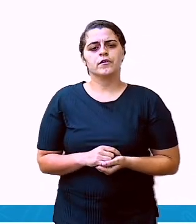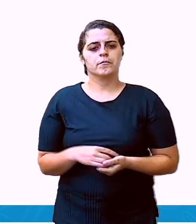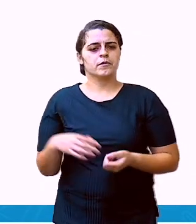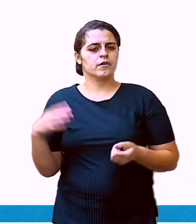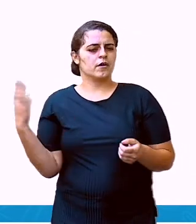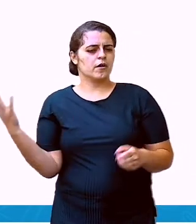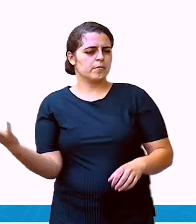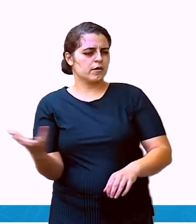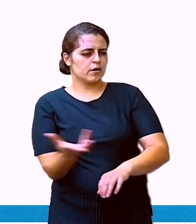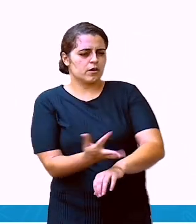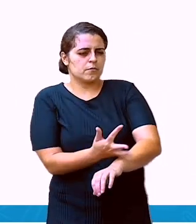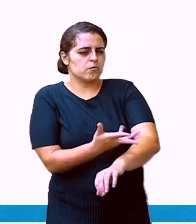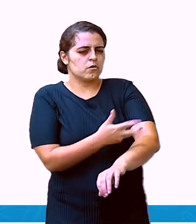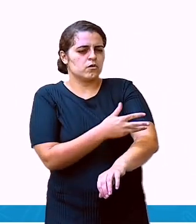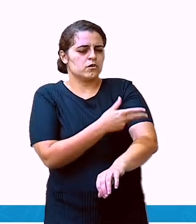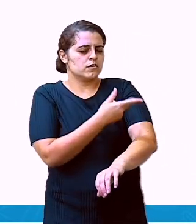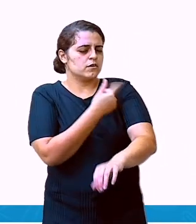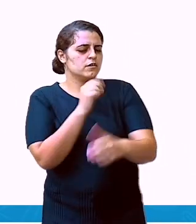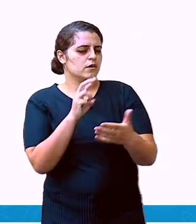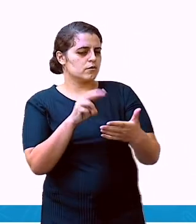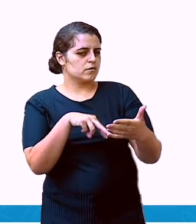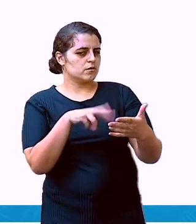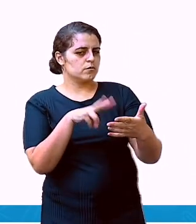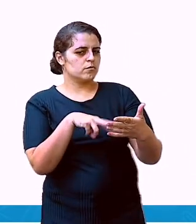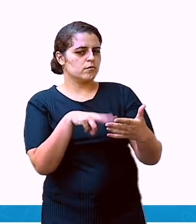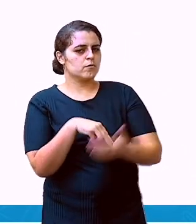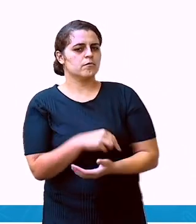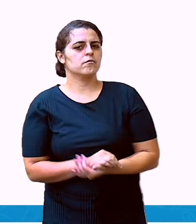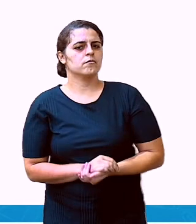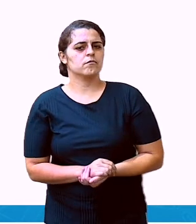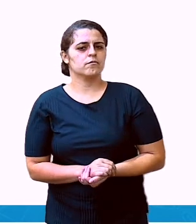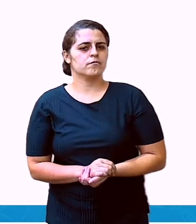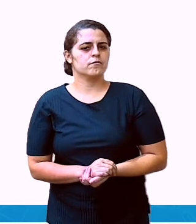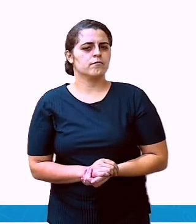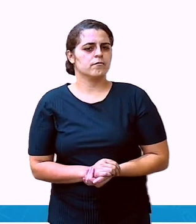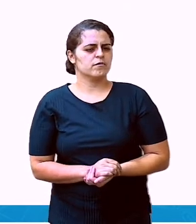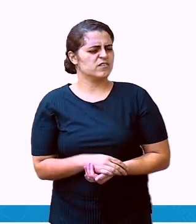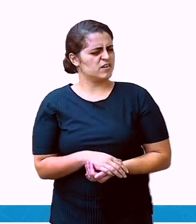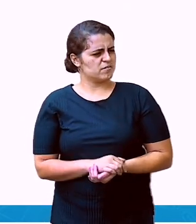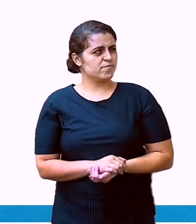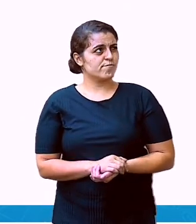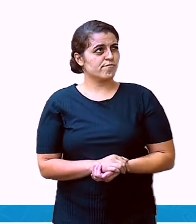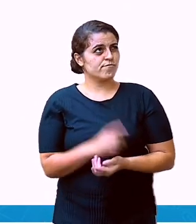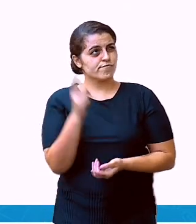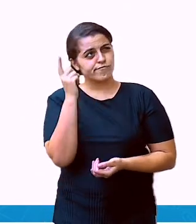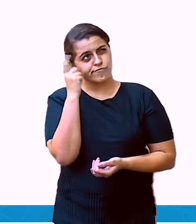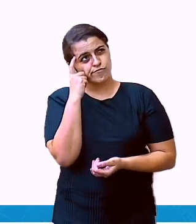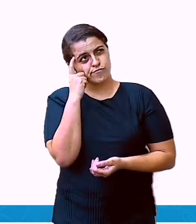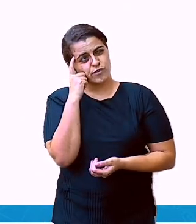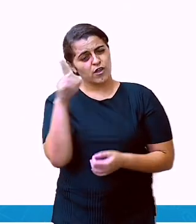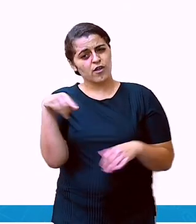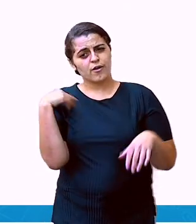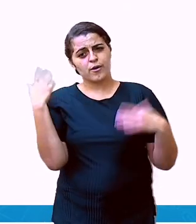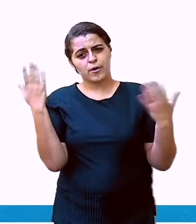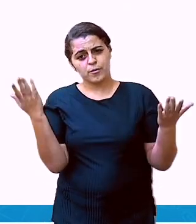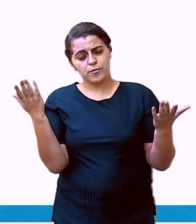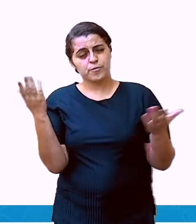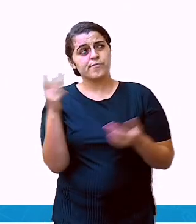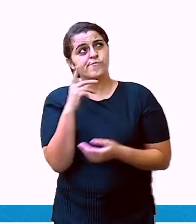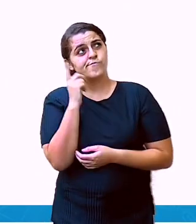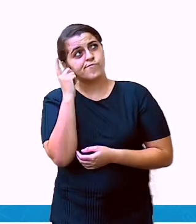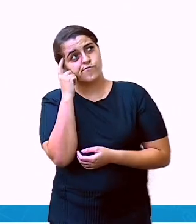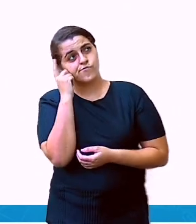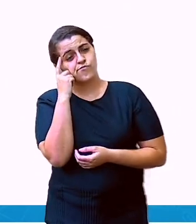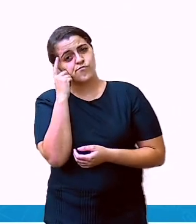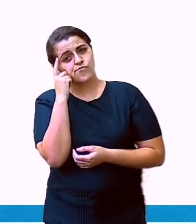Será que foi para emocionar os leitores? Será? Qual dessas opções